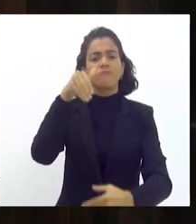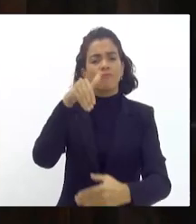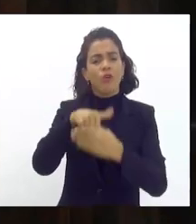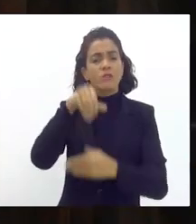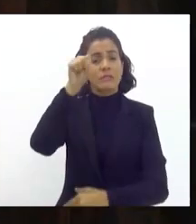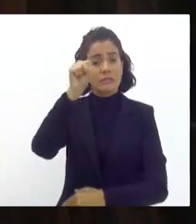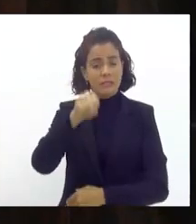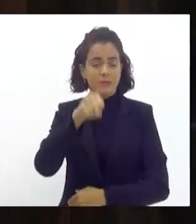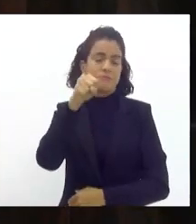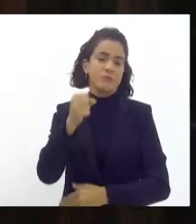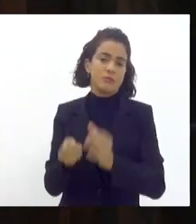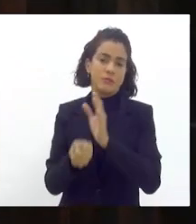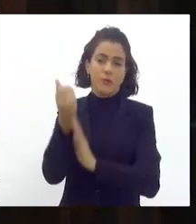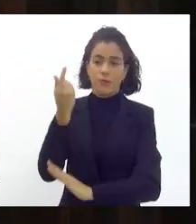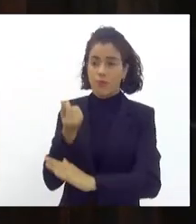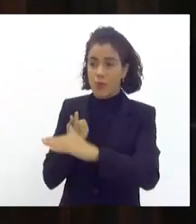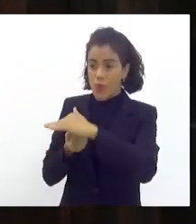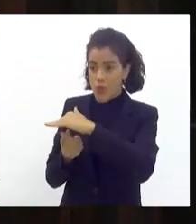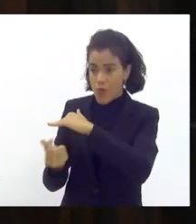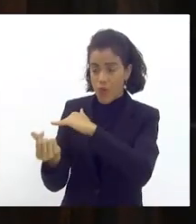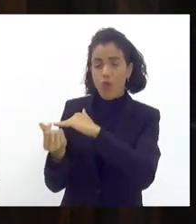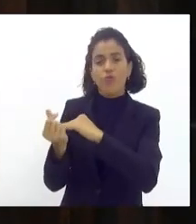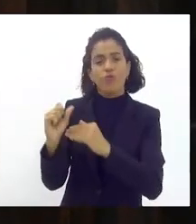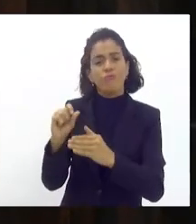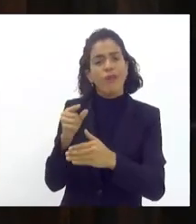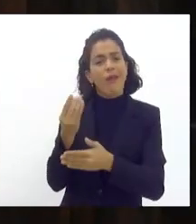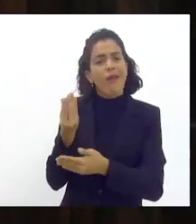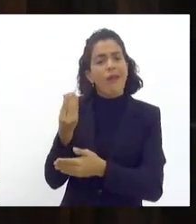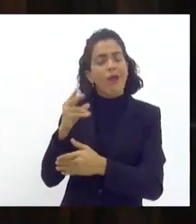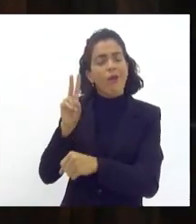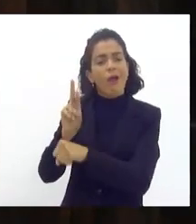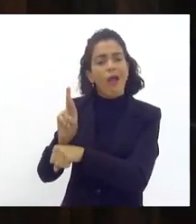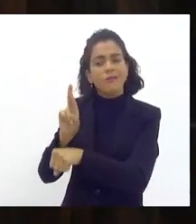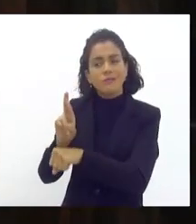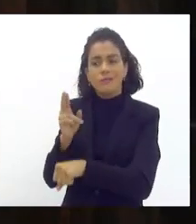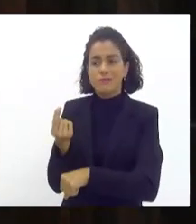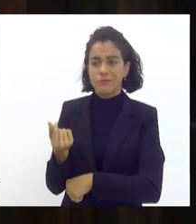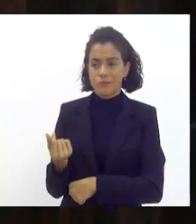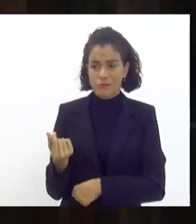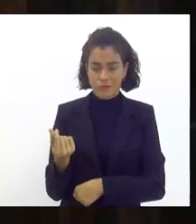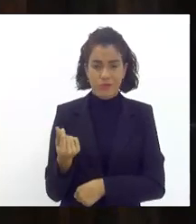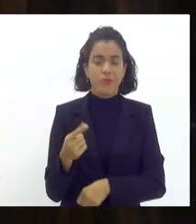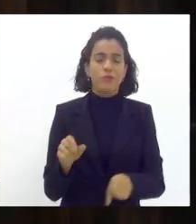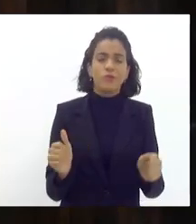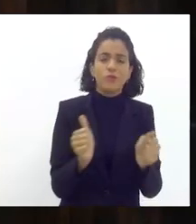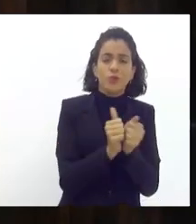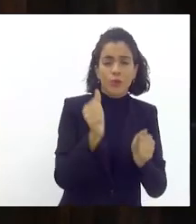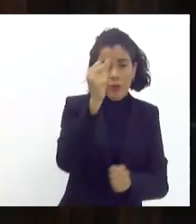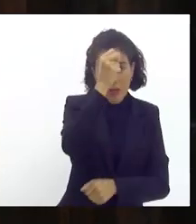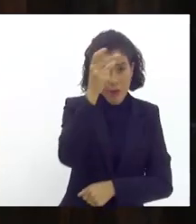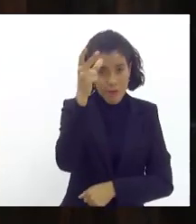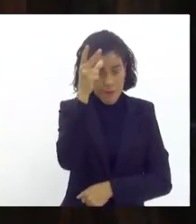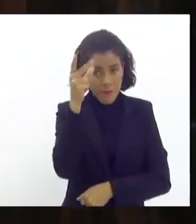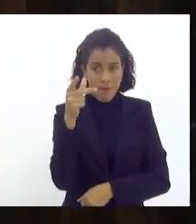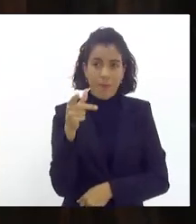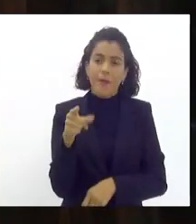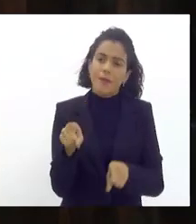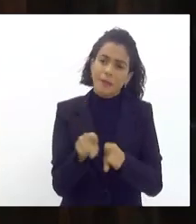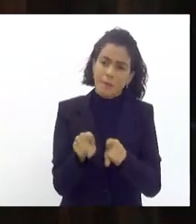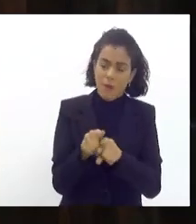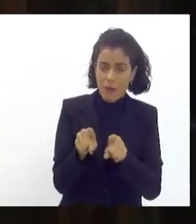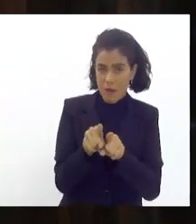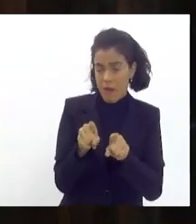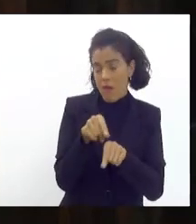criarmos um fundo nacional para o samba para o carnaval e junto claro com as prefeituras e aqui eu deixo